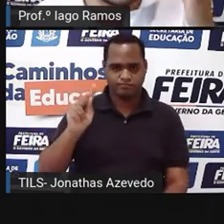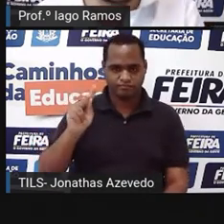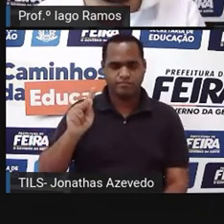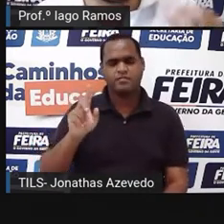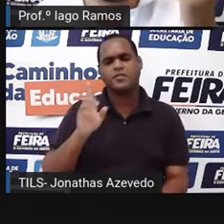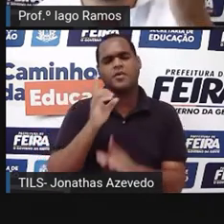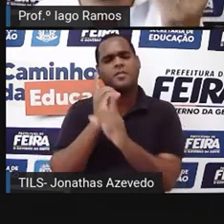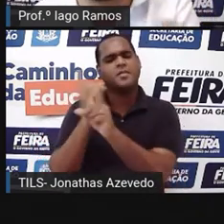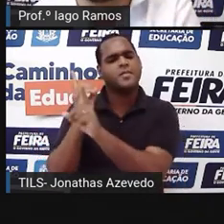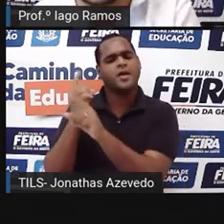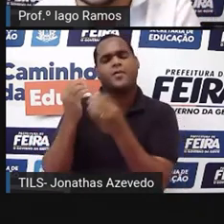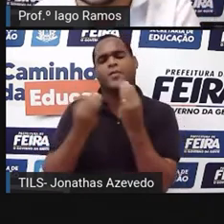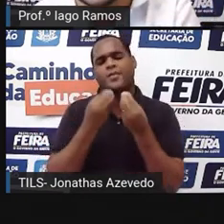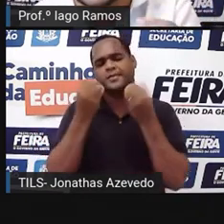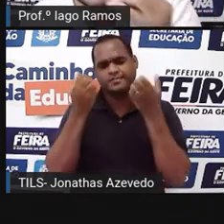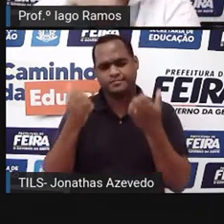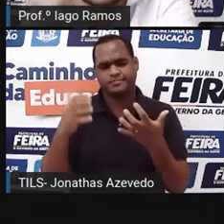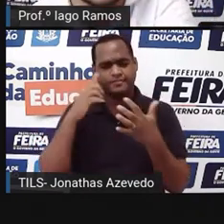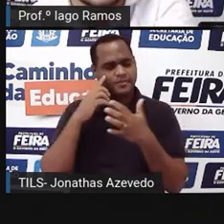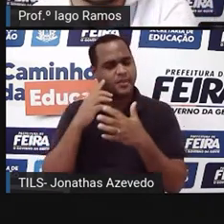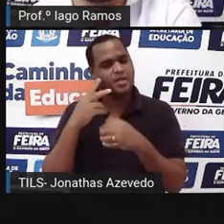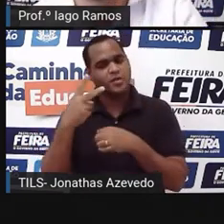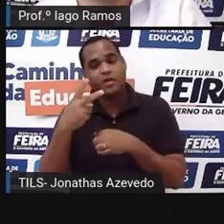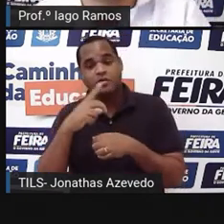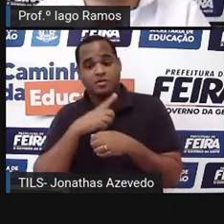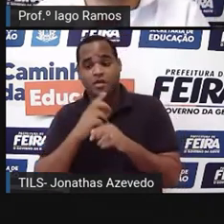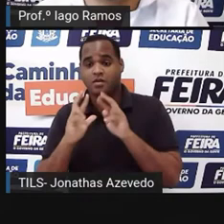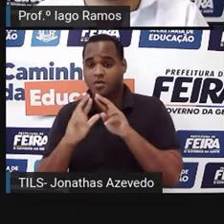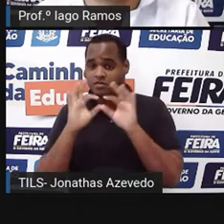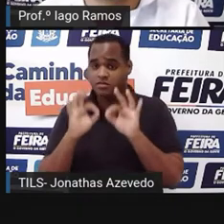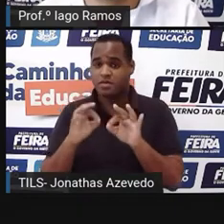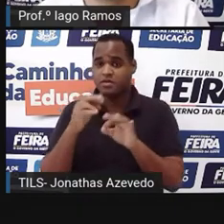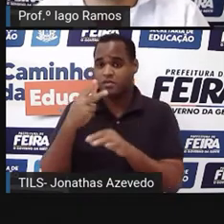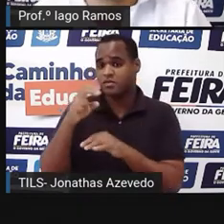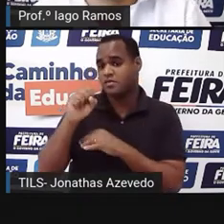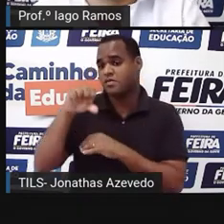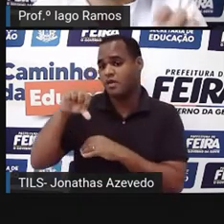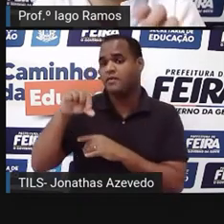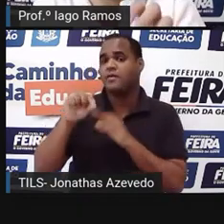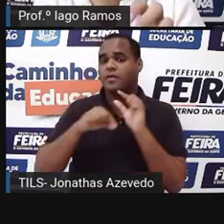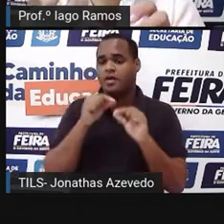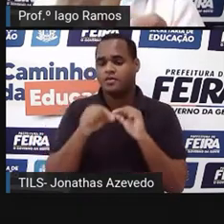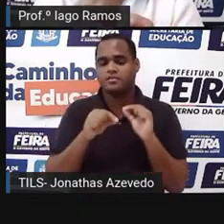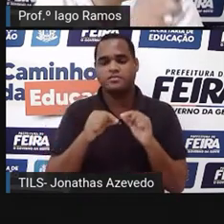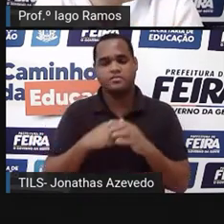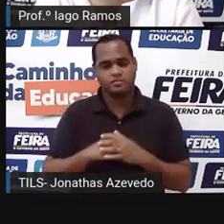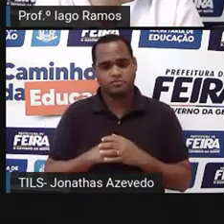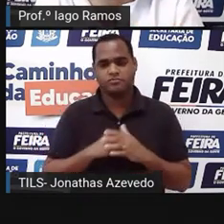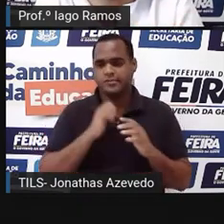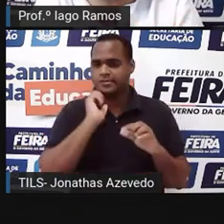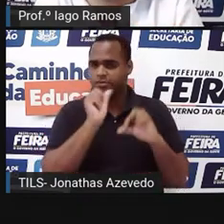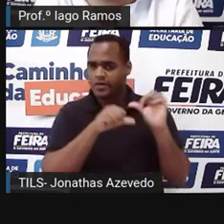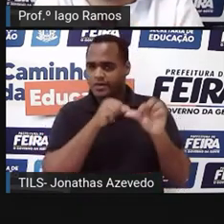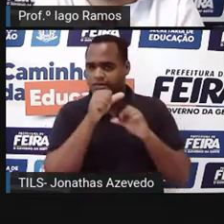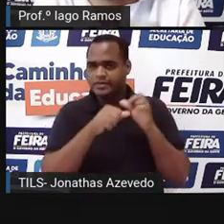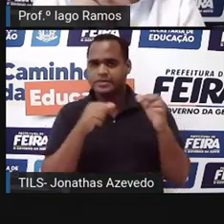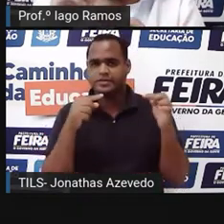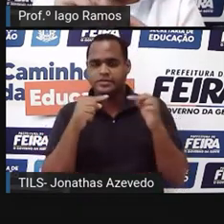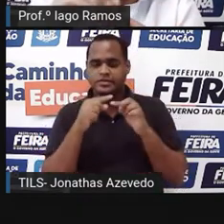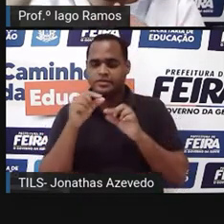como é que eu acho um número que elevado a 2, o resultado seja 289? É só usar a operação inversa